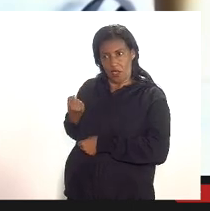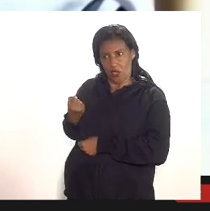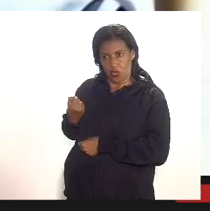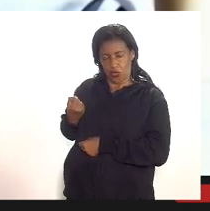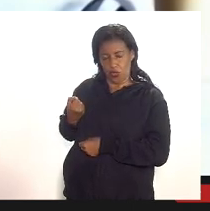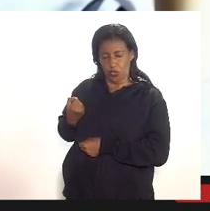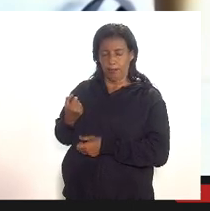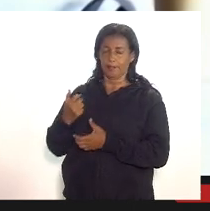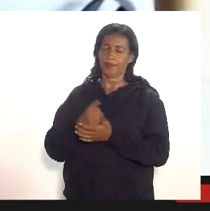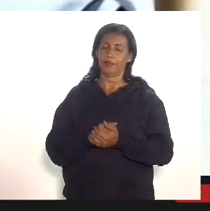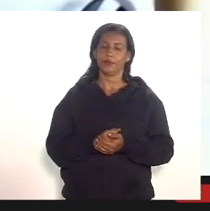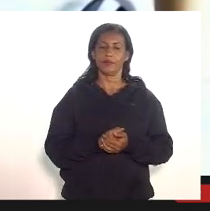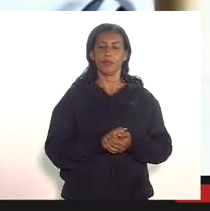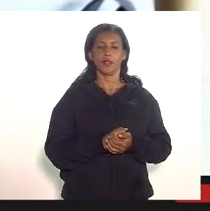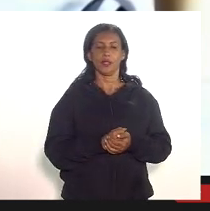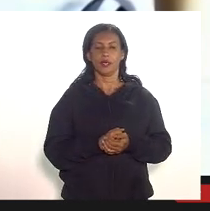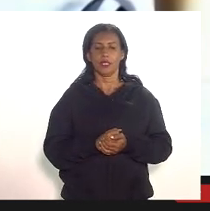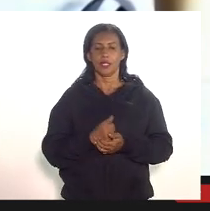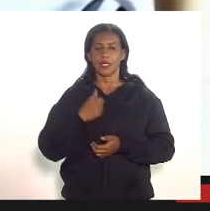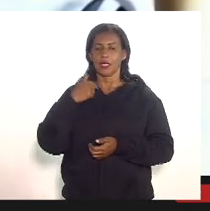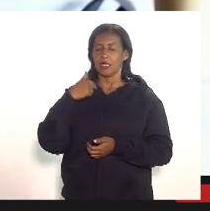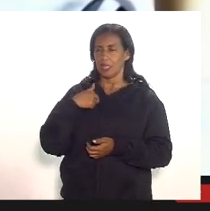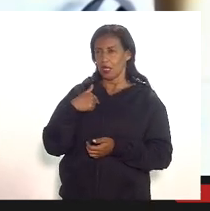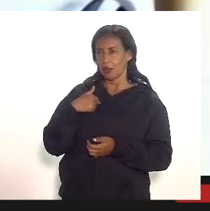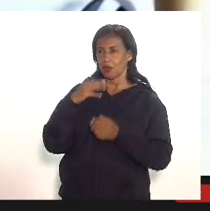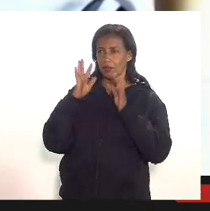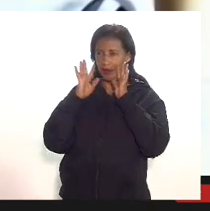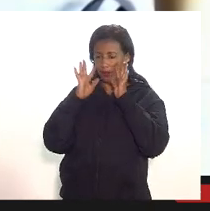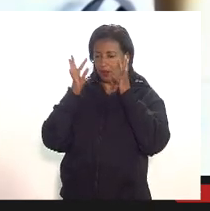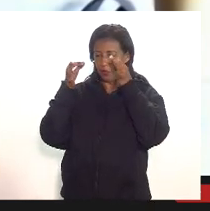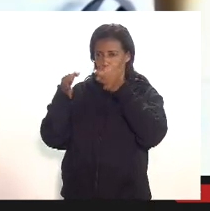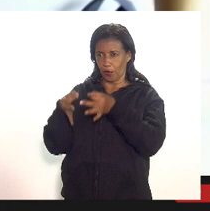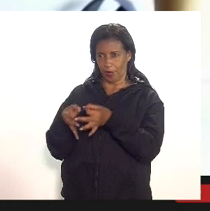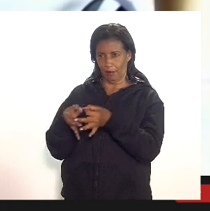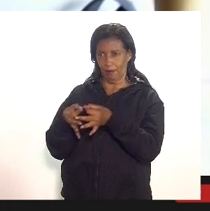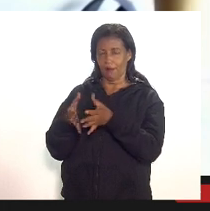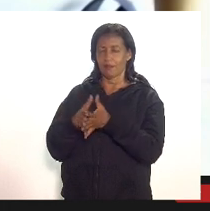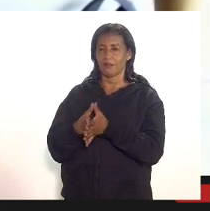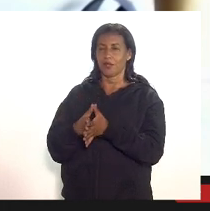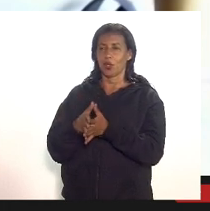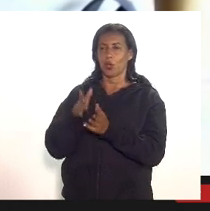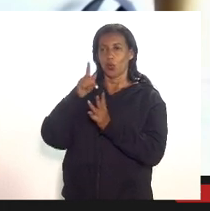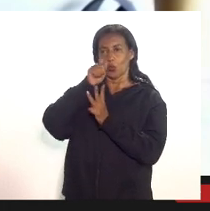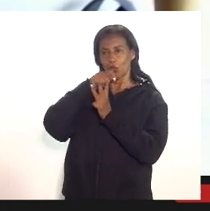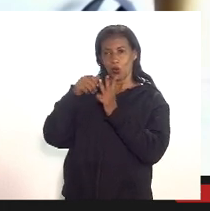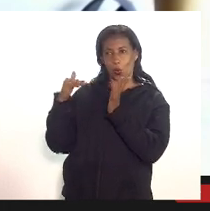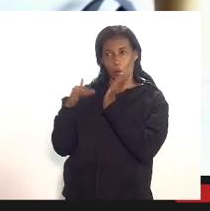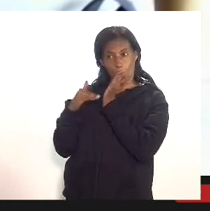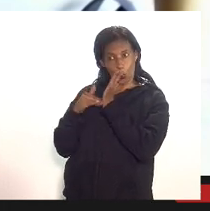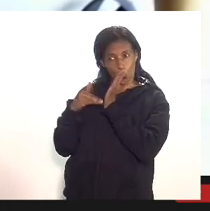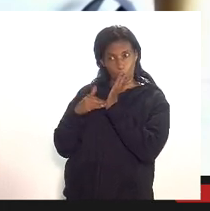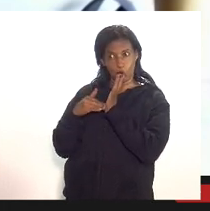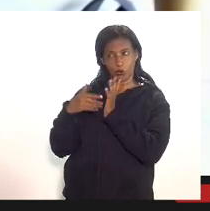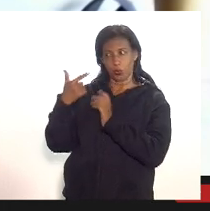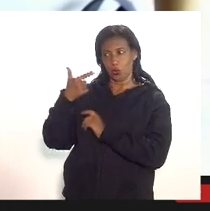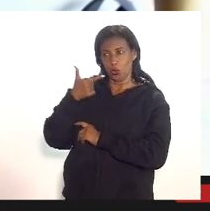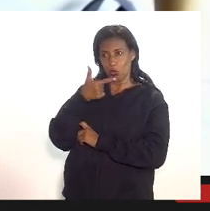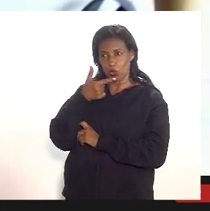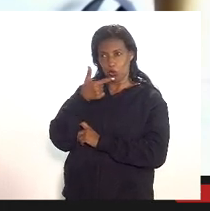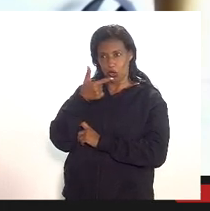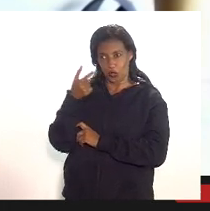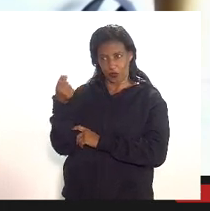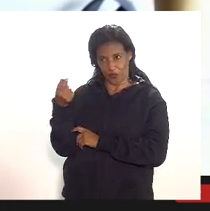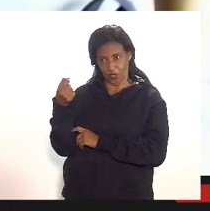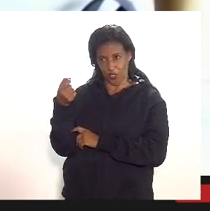cotejar o último trimestre de 20 com o último trimestre de 19